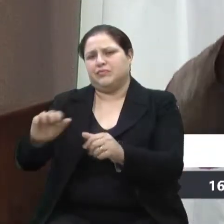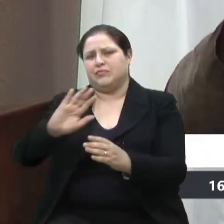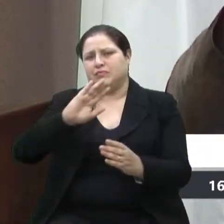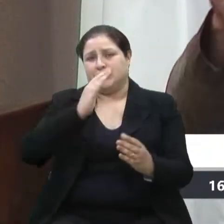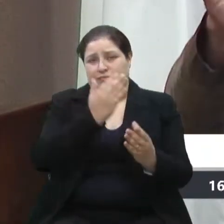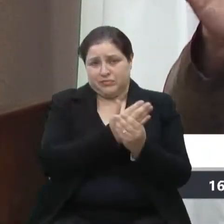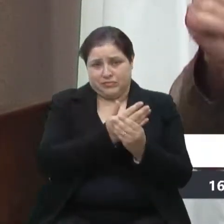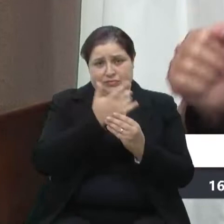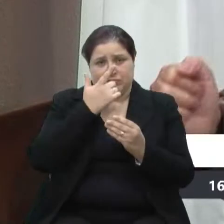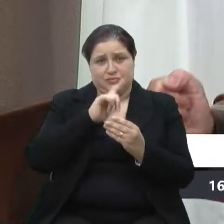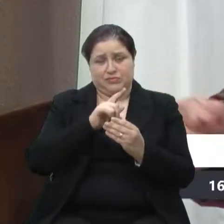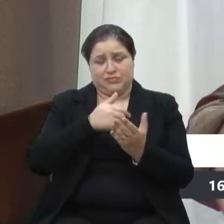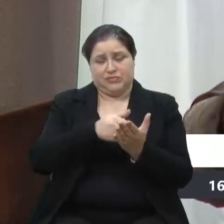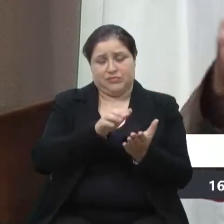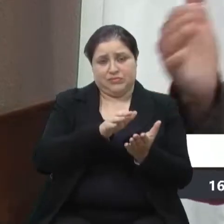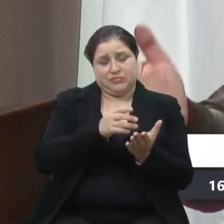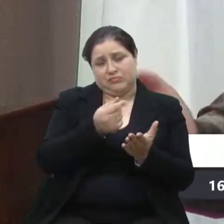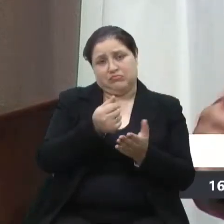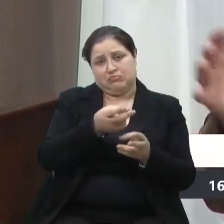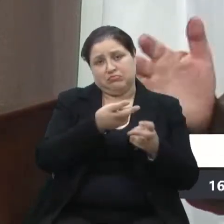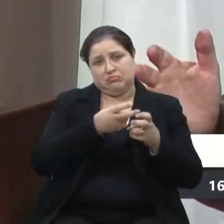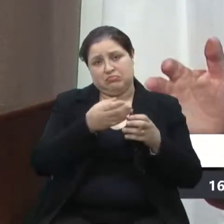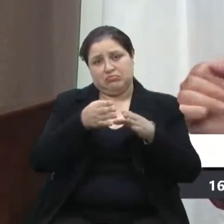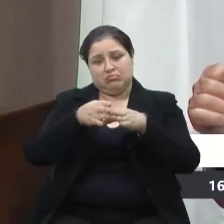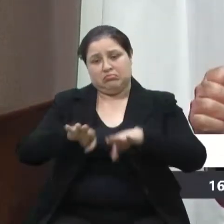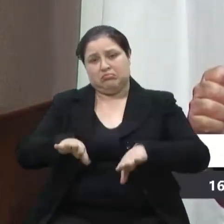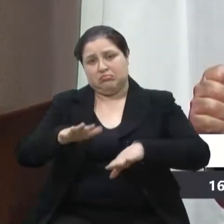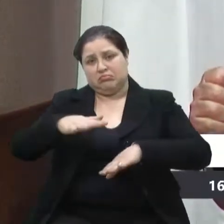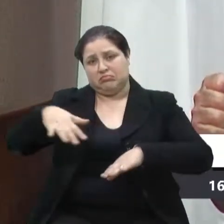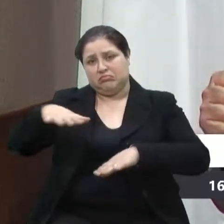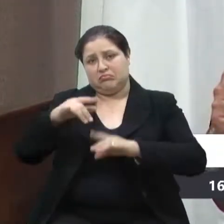compensações de áreas institucionais, enfim.